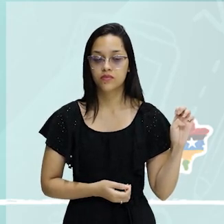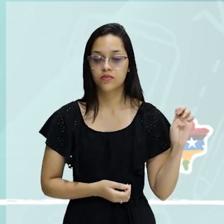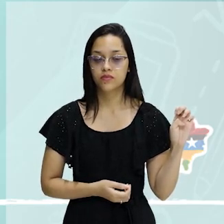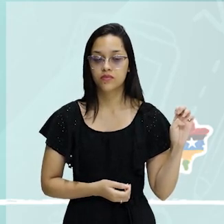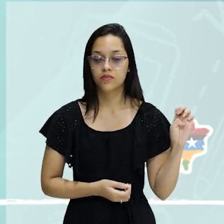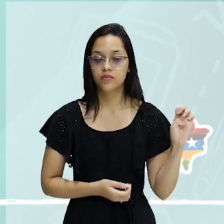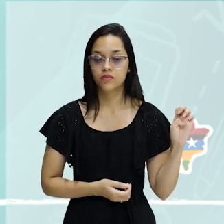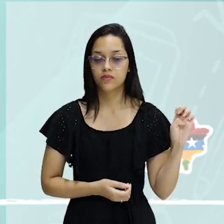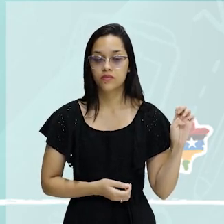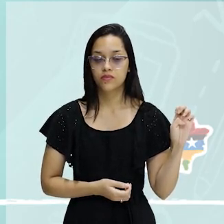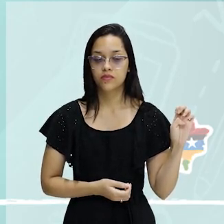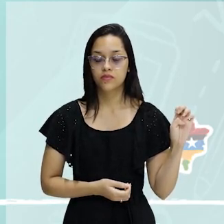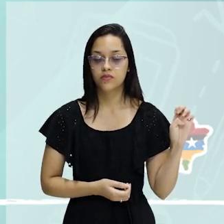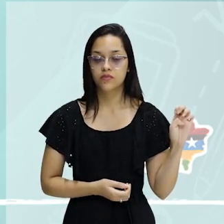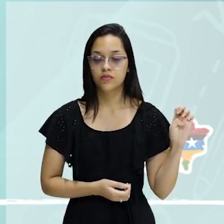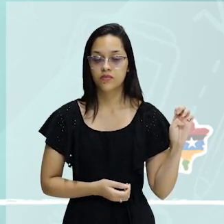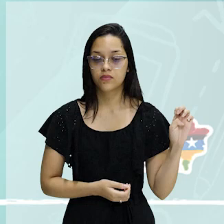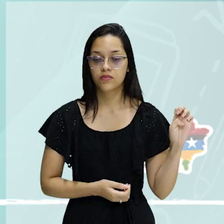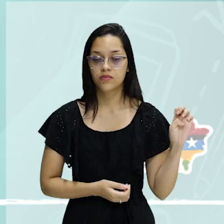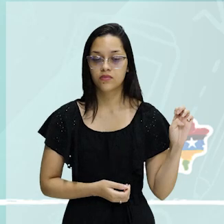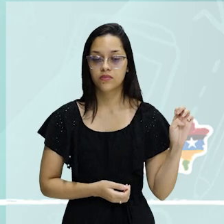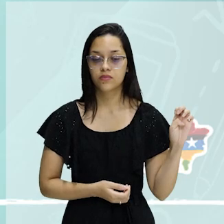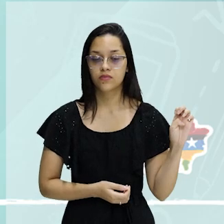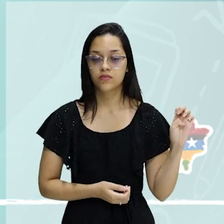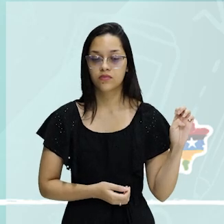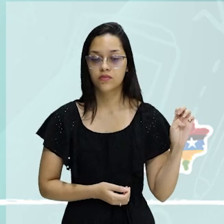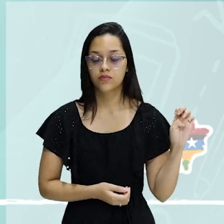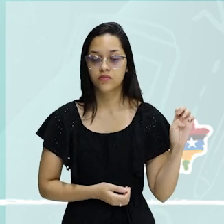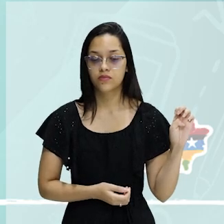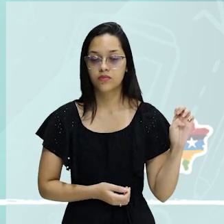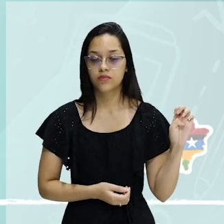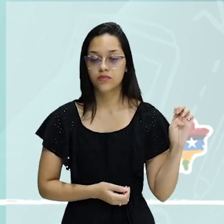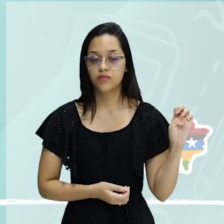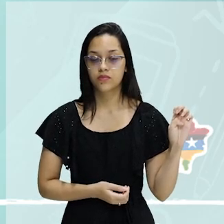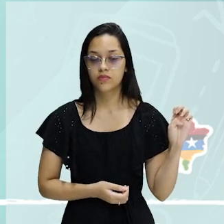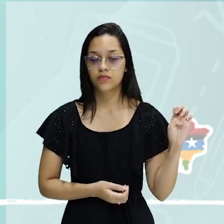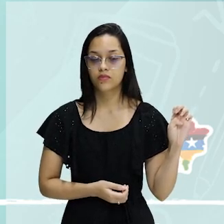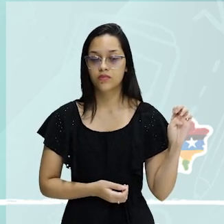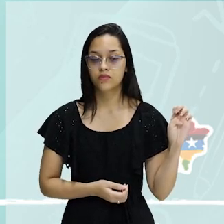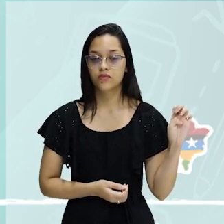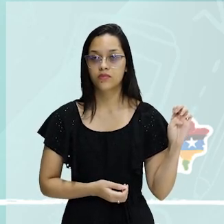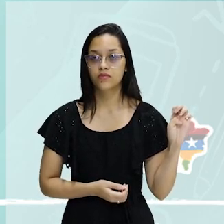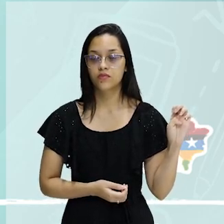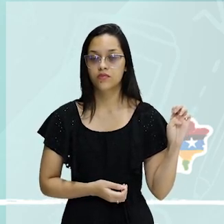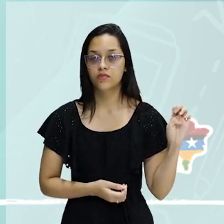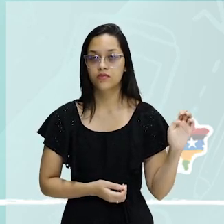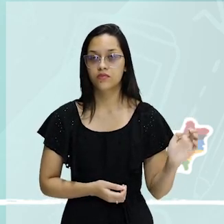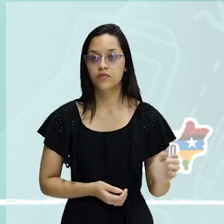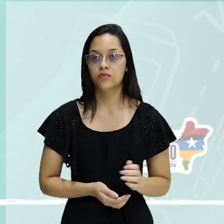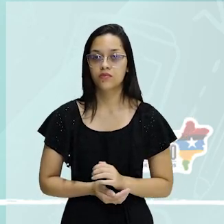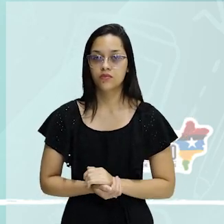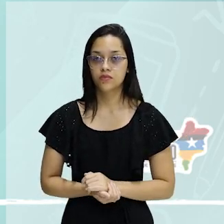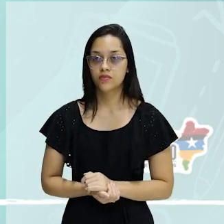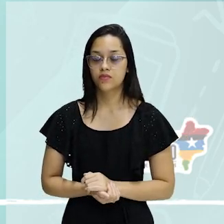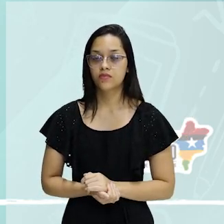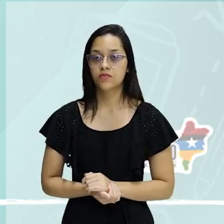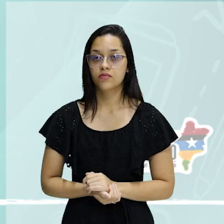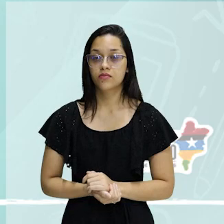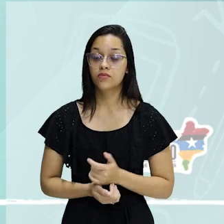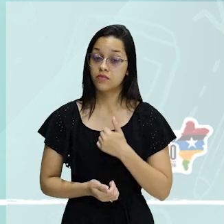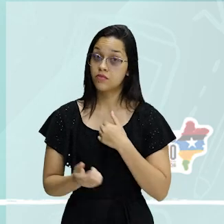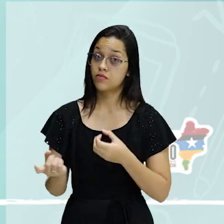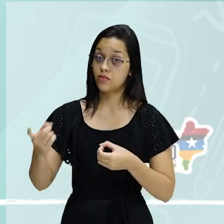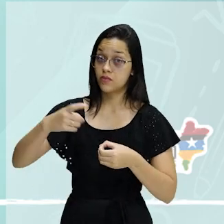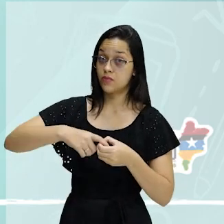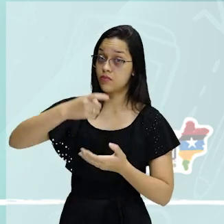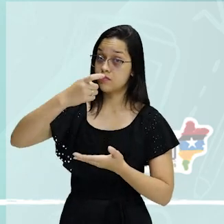seguir sequência pré-determinada, constituindo-se em atividade mais coletiva e colaborativa? Querem que